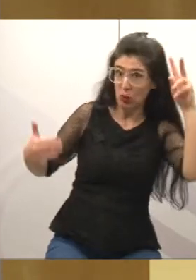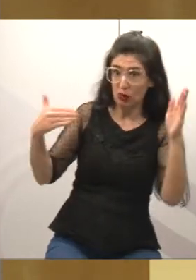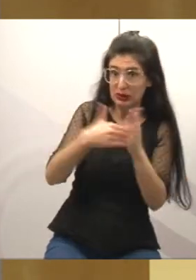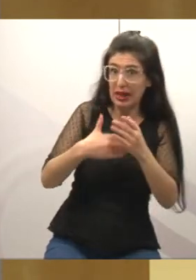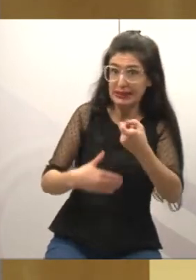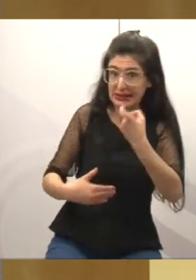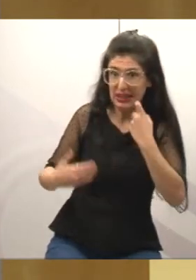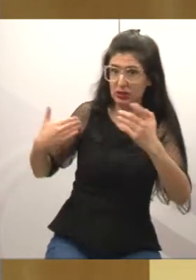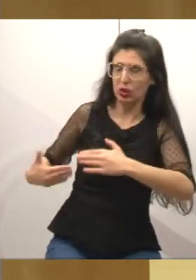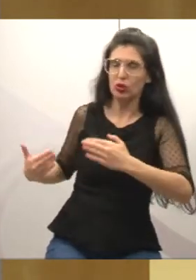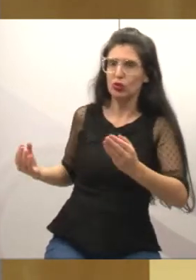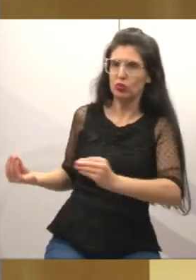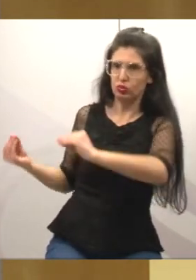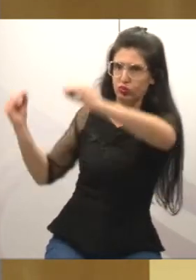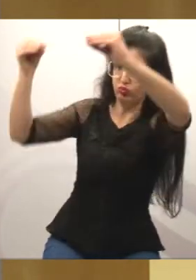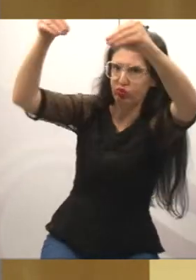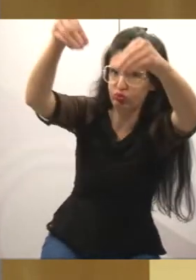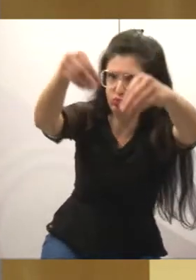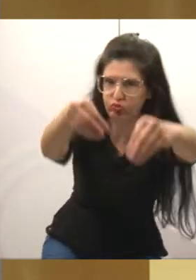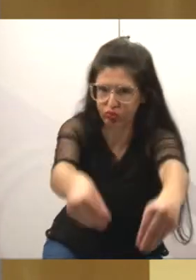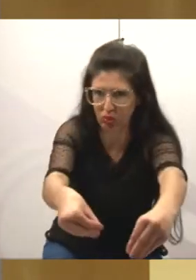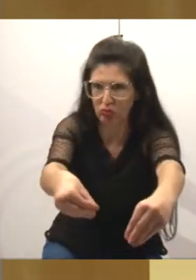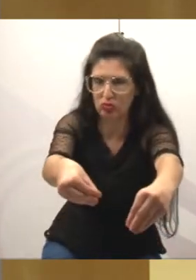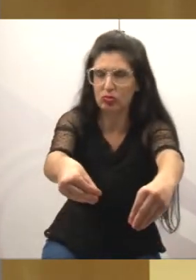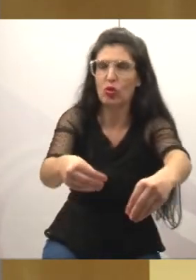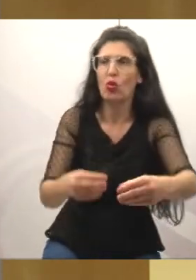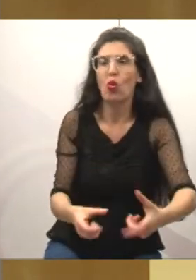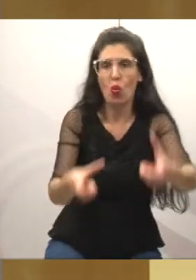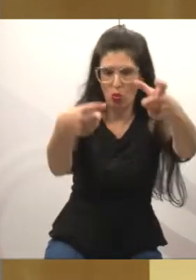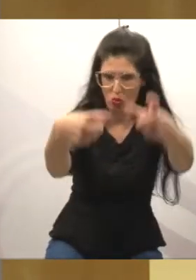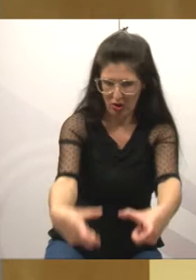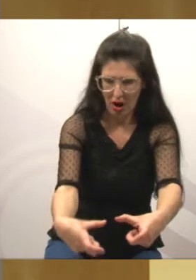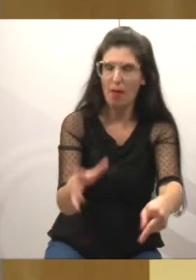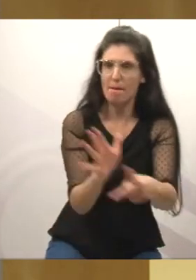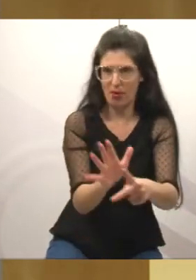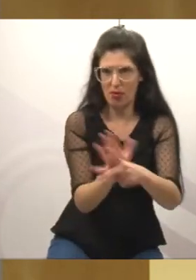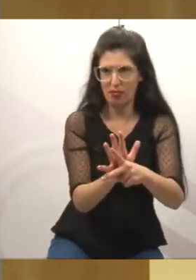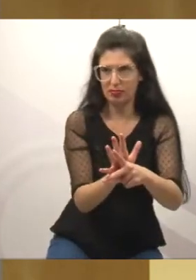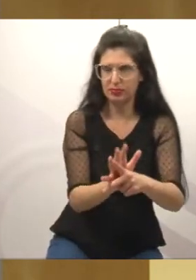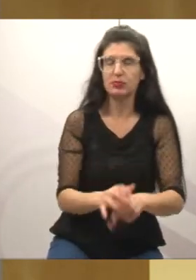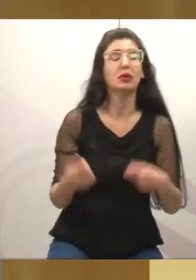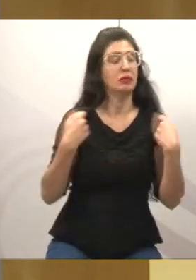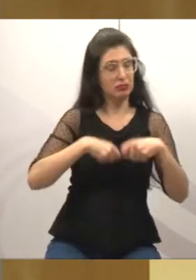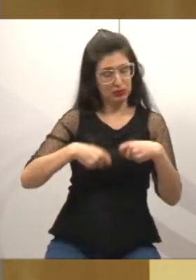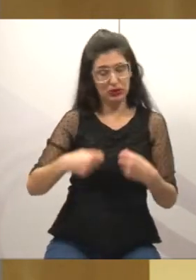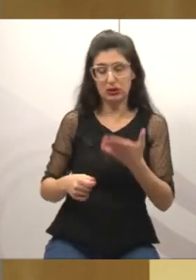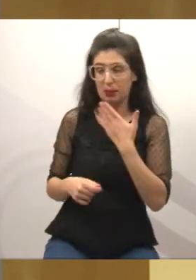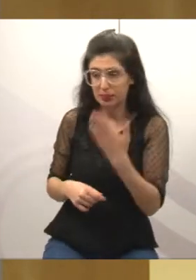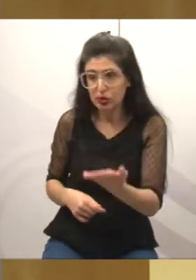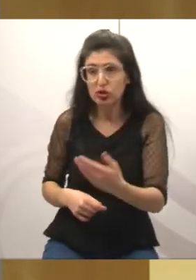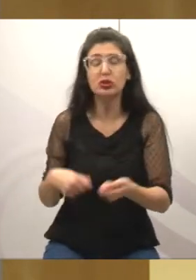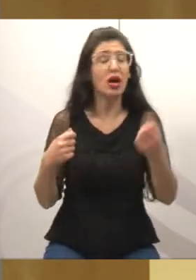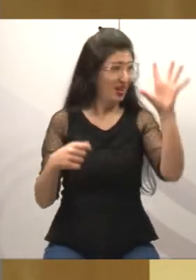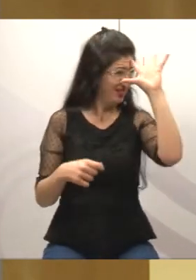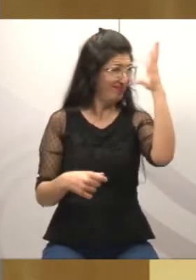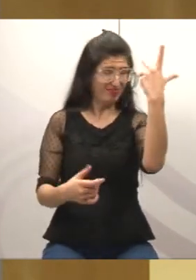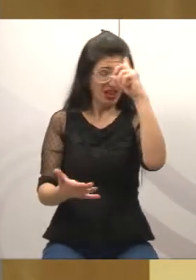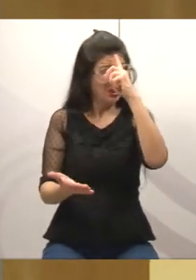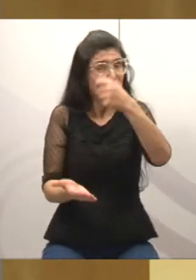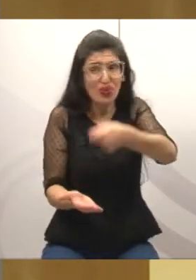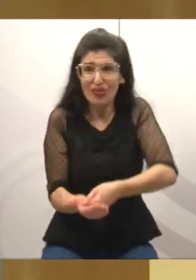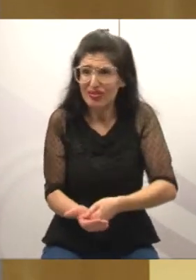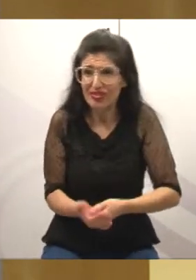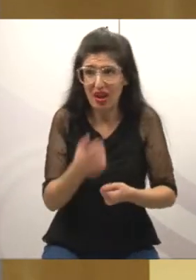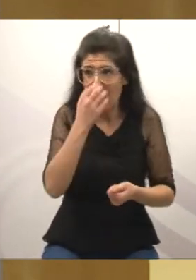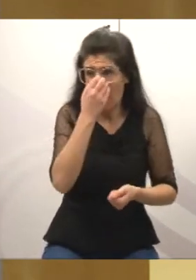pedido, vou pedir uma reunião com o prefeito, com a secretária do meio ambiente para que possamos resolver definitivamente